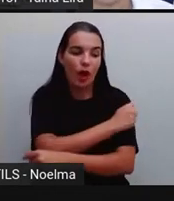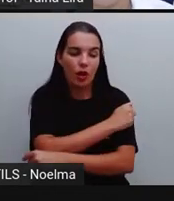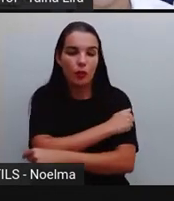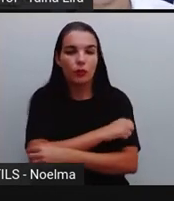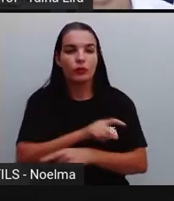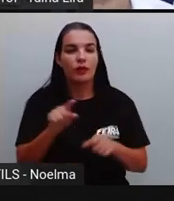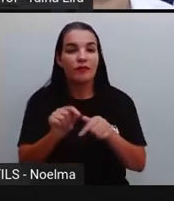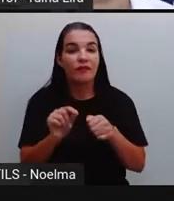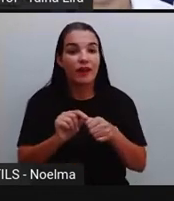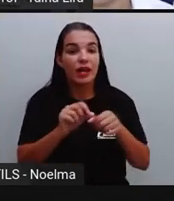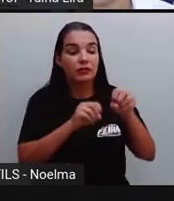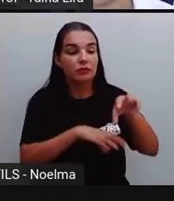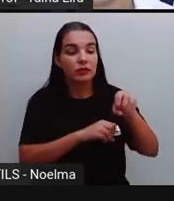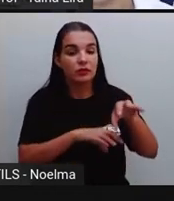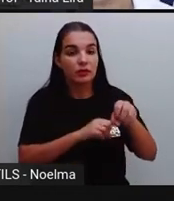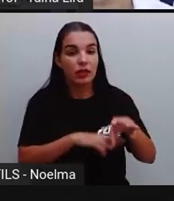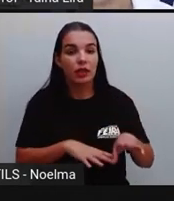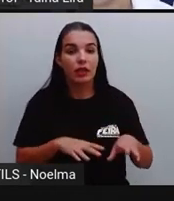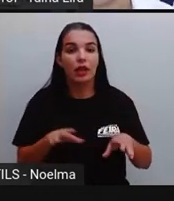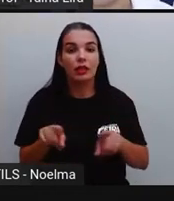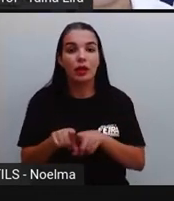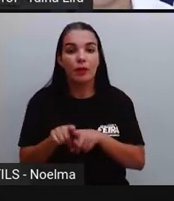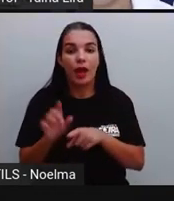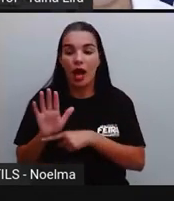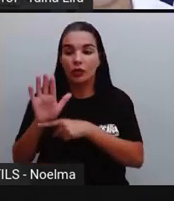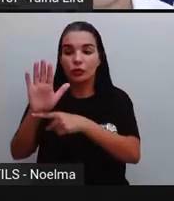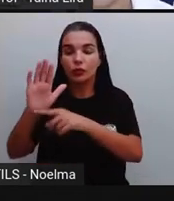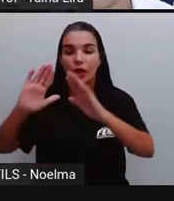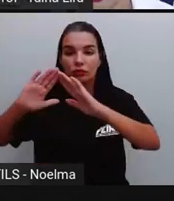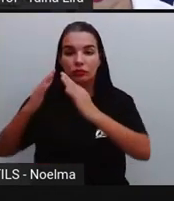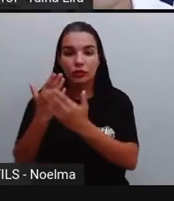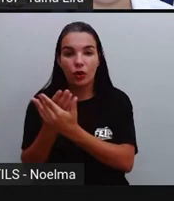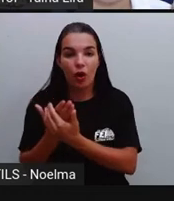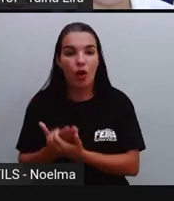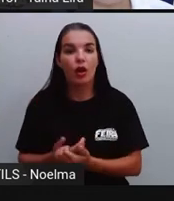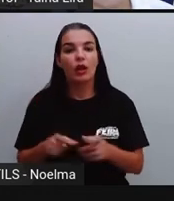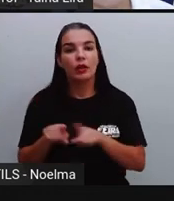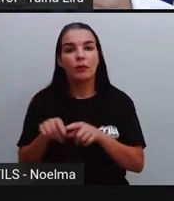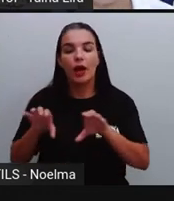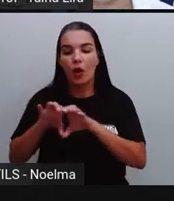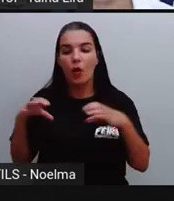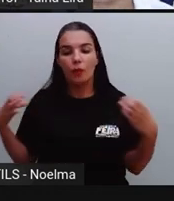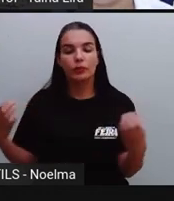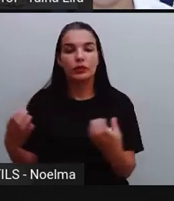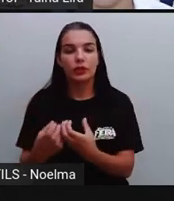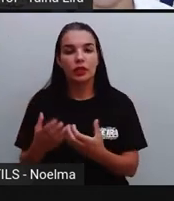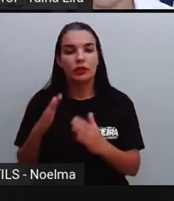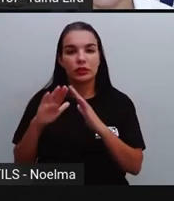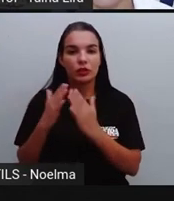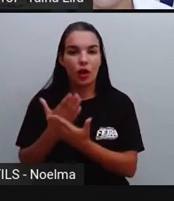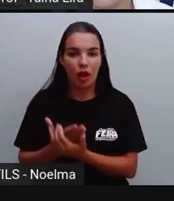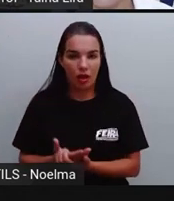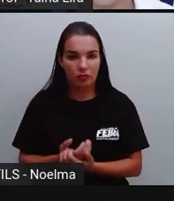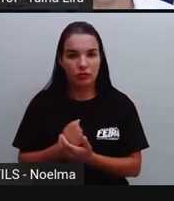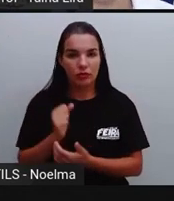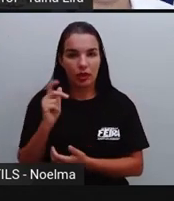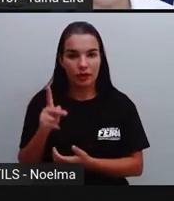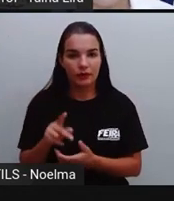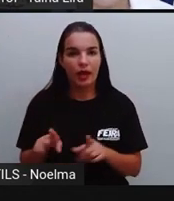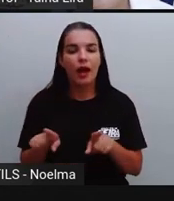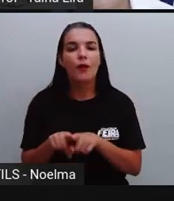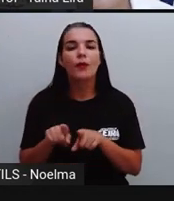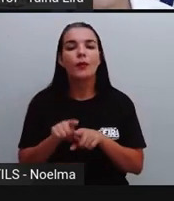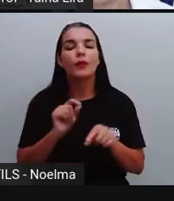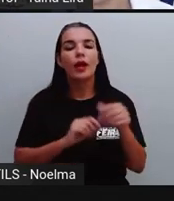Ministra as aulas. Colabora com as atividades da escola e com a comunidade escolar, tá bom? O